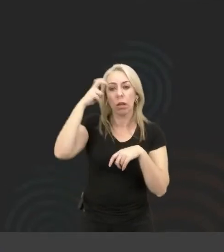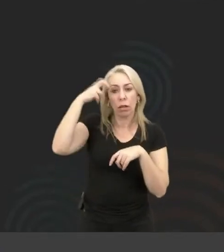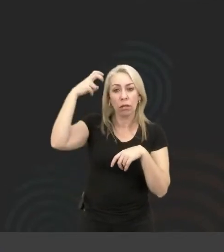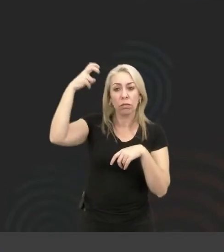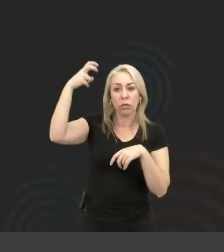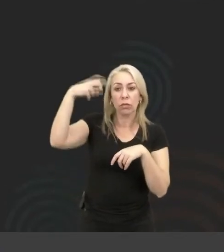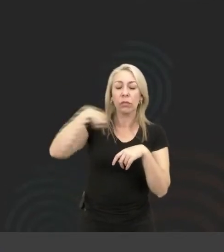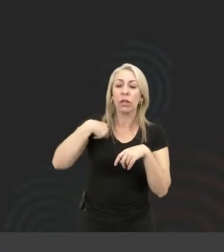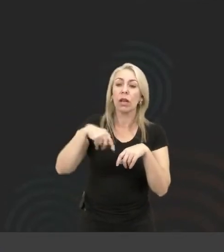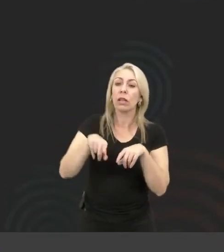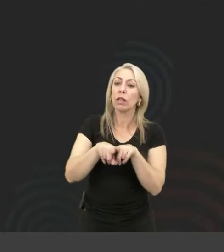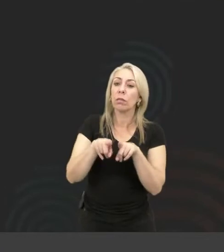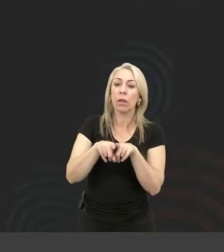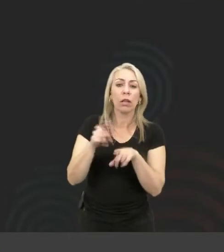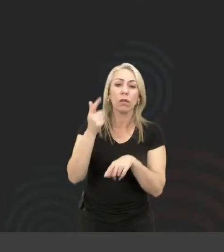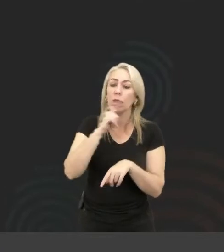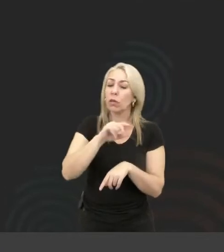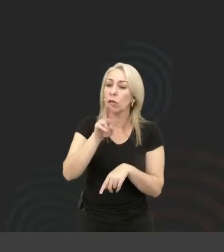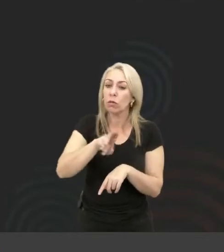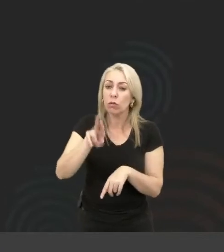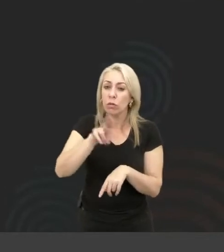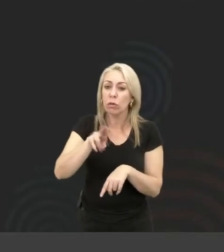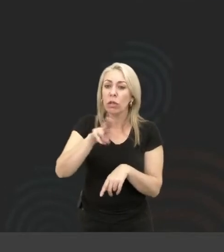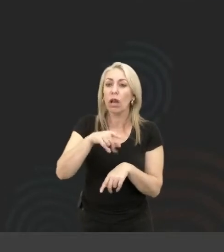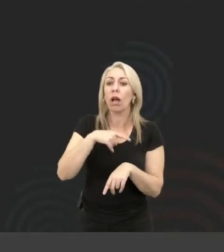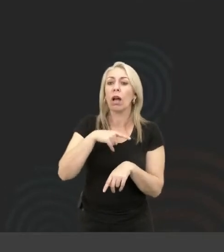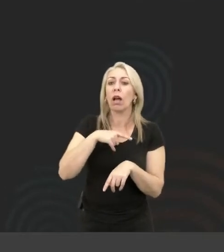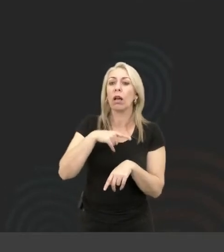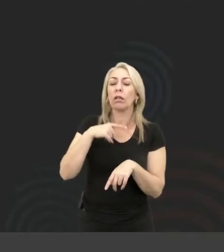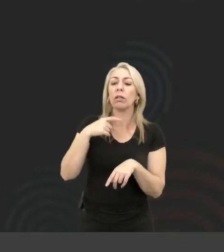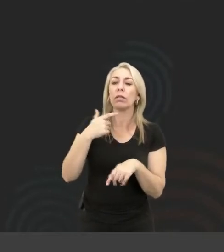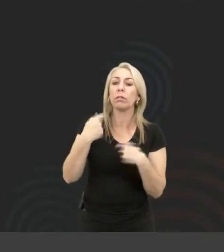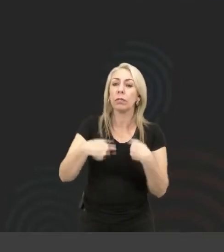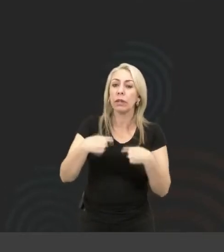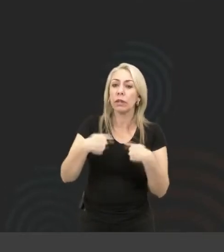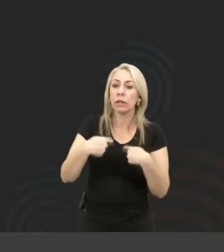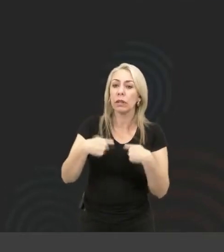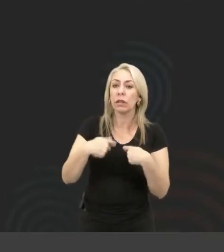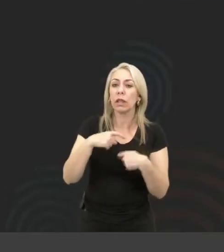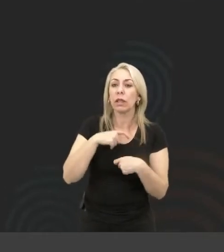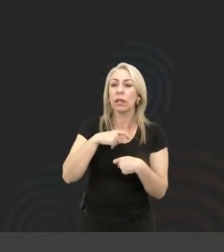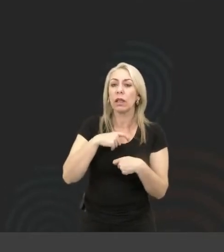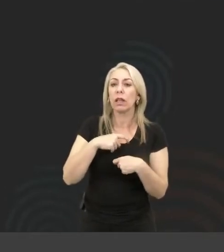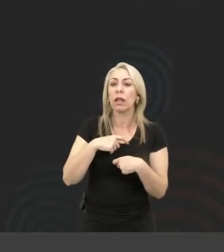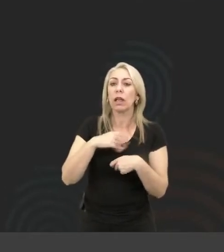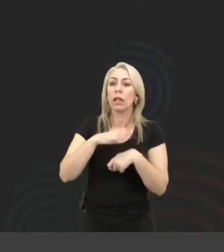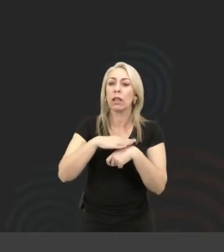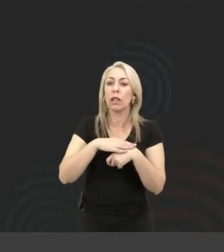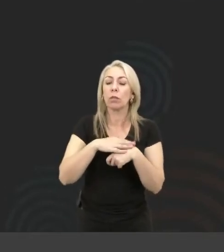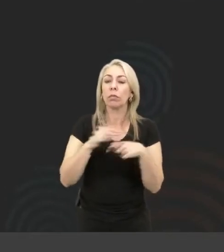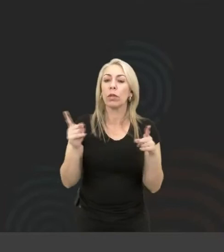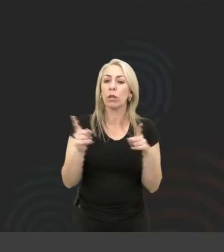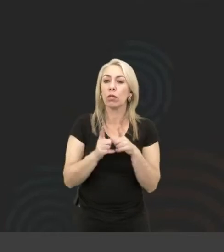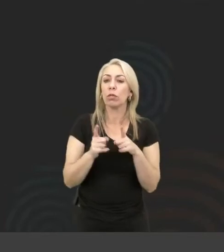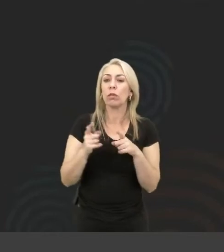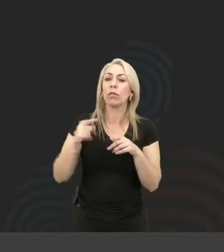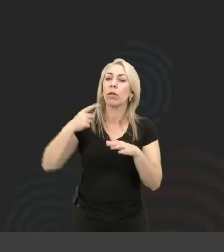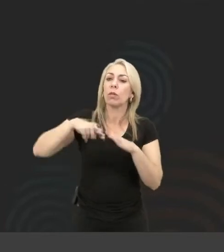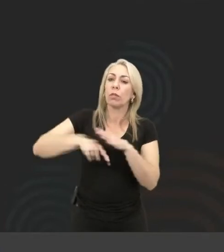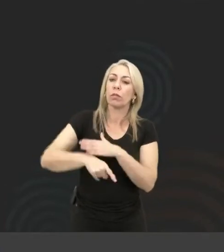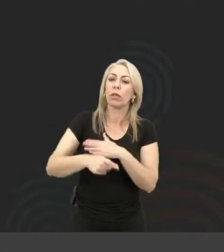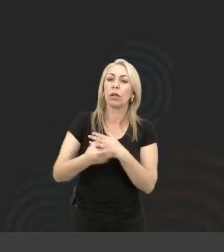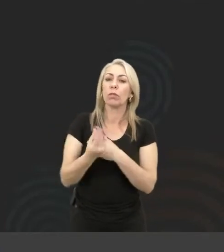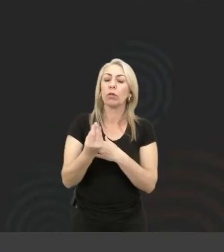conseguir usar. E aí você precisa, por exemplo, ter essa noção. Como o nosso tempo é curto, a gente não vai conseguir se aprofundar muito.